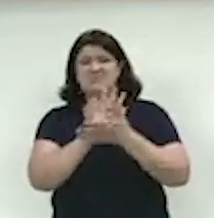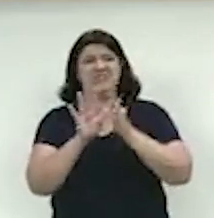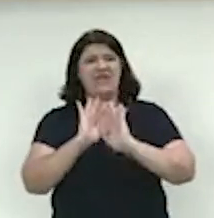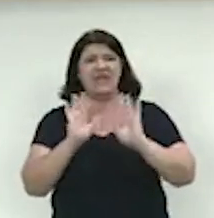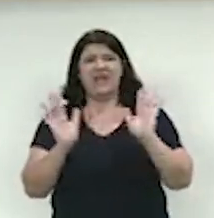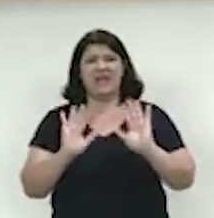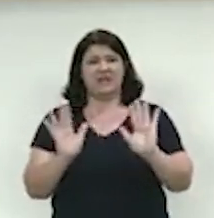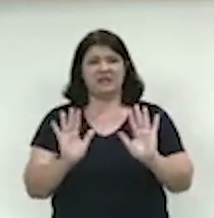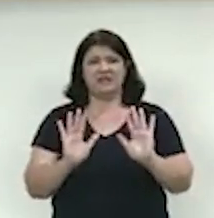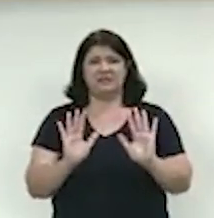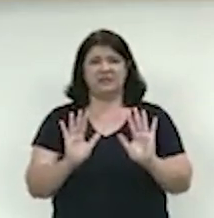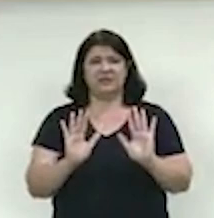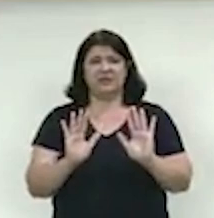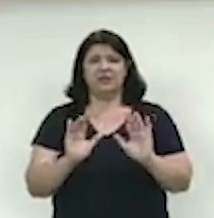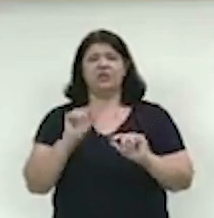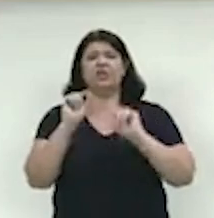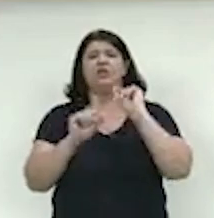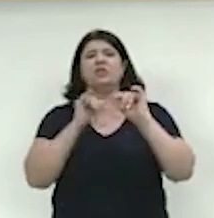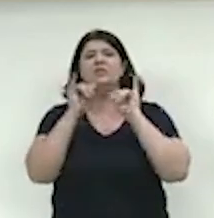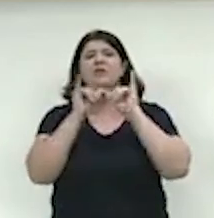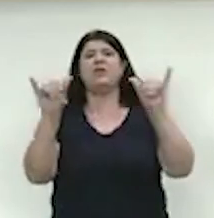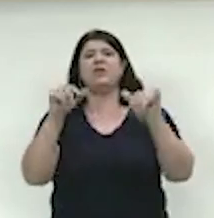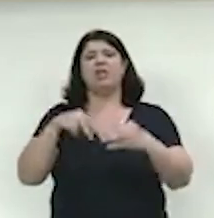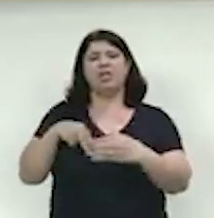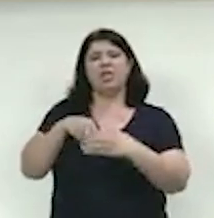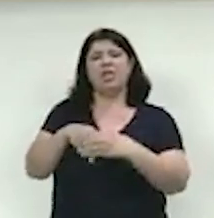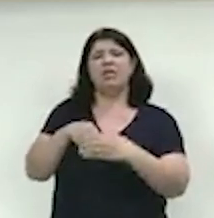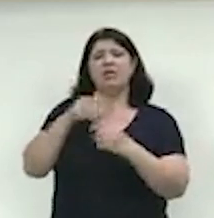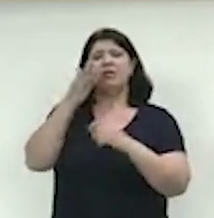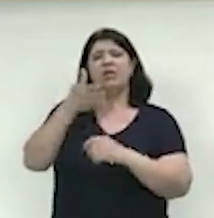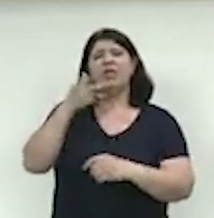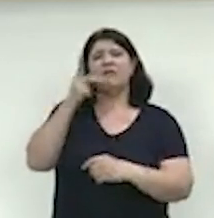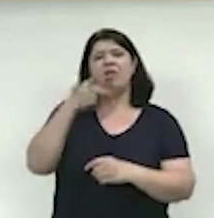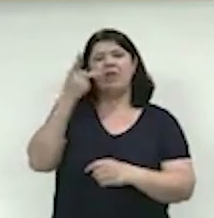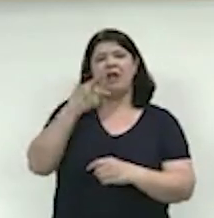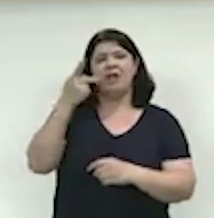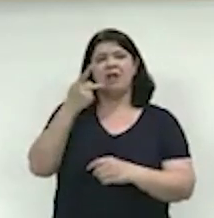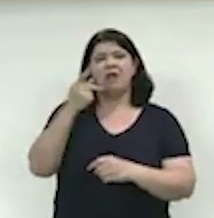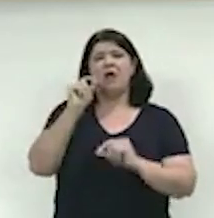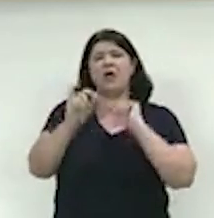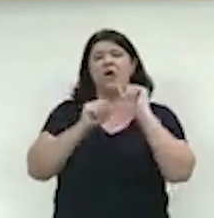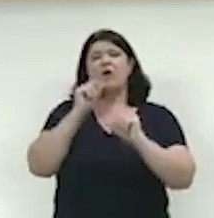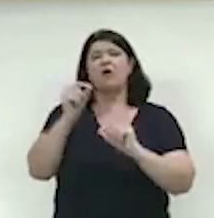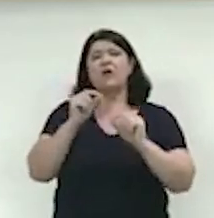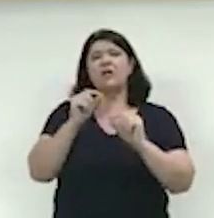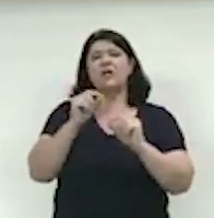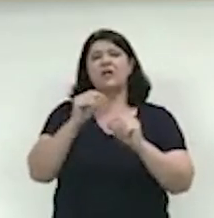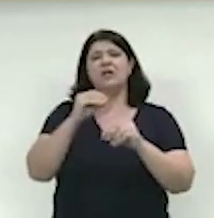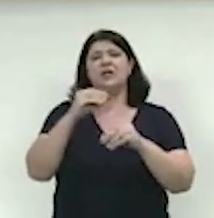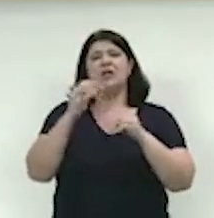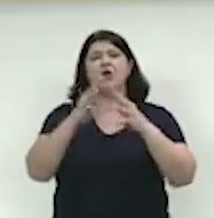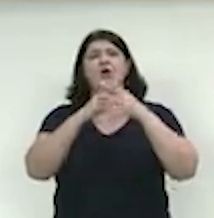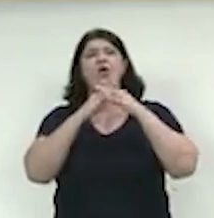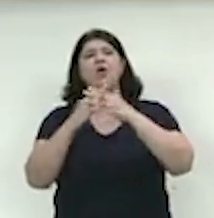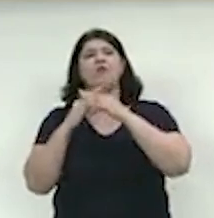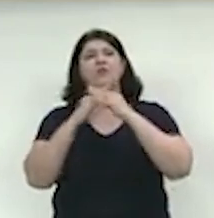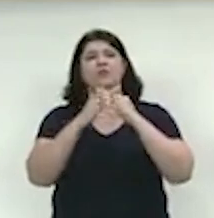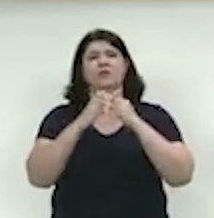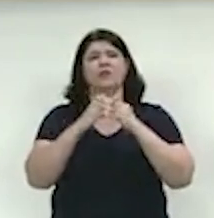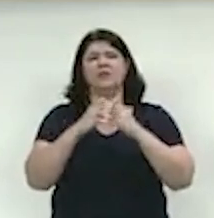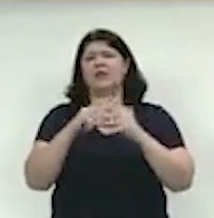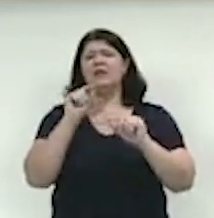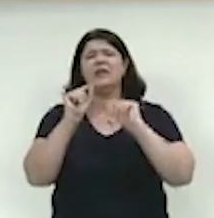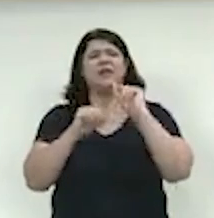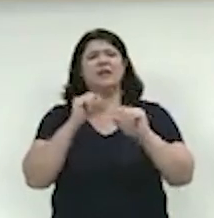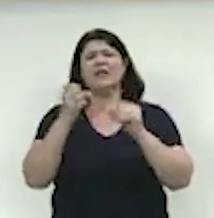pronunciamento que venha a essa tribuna que venha colocar palavras na minha boca. Ninguém aqui deve satisfação para